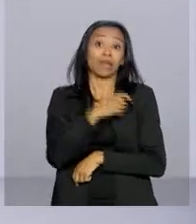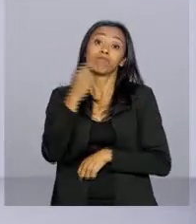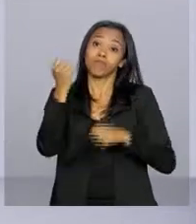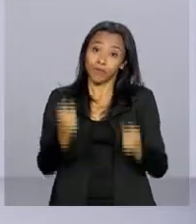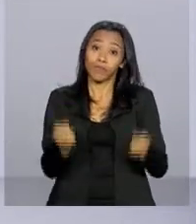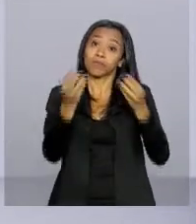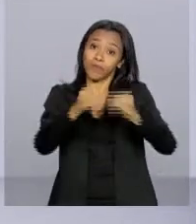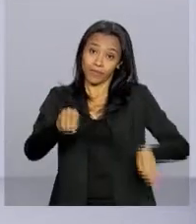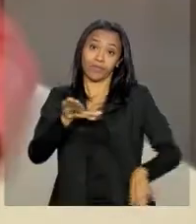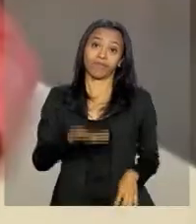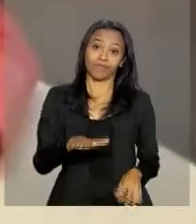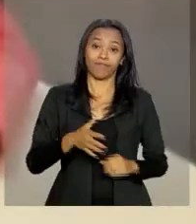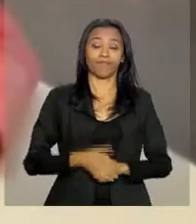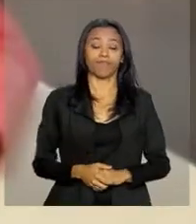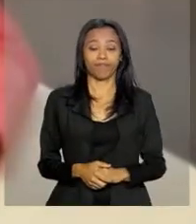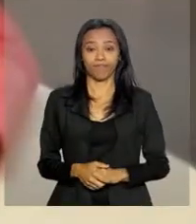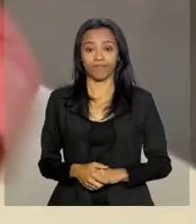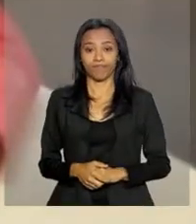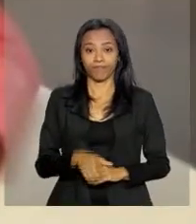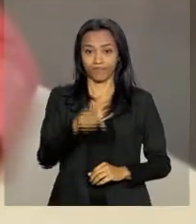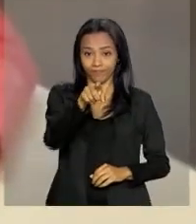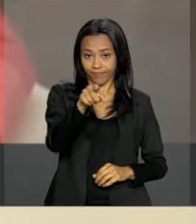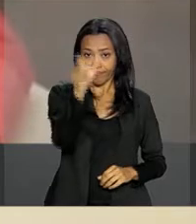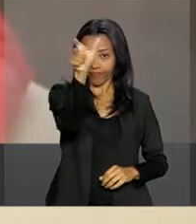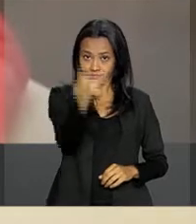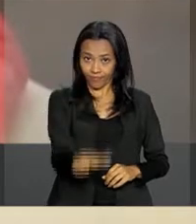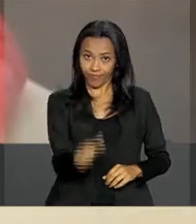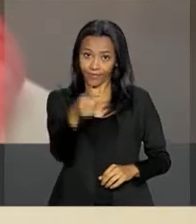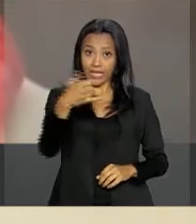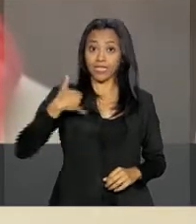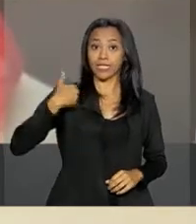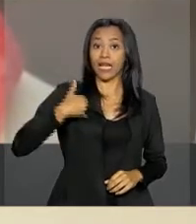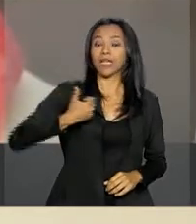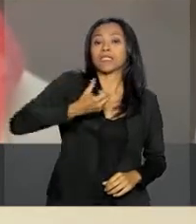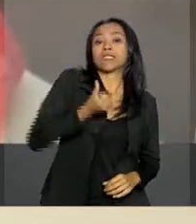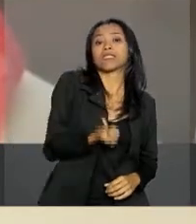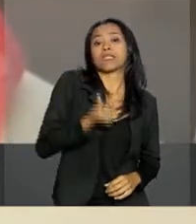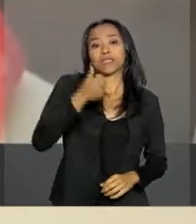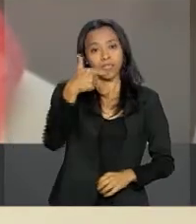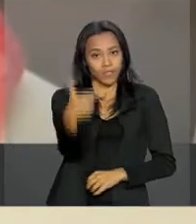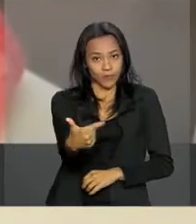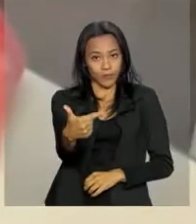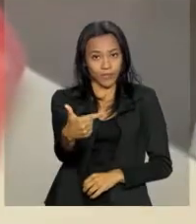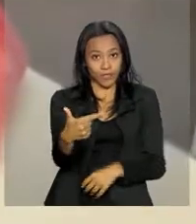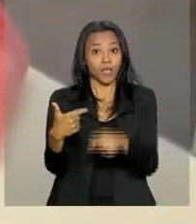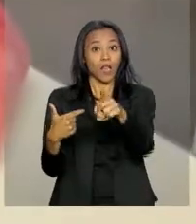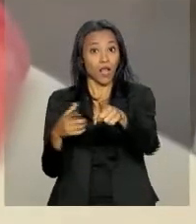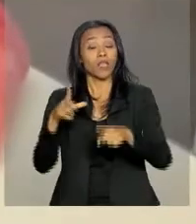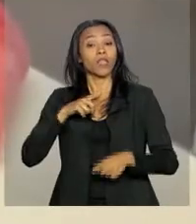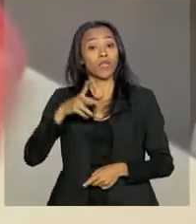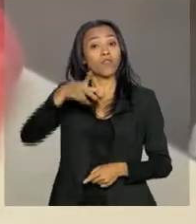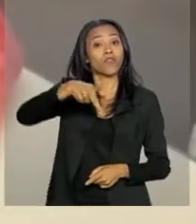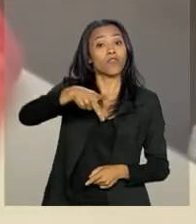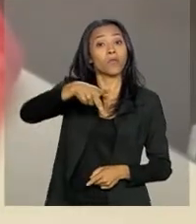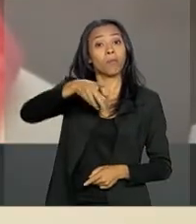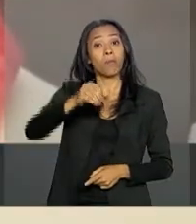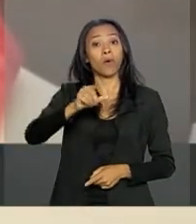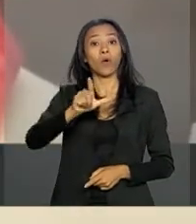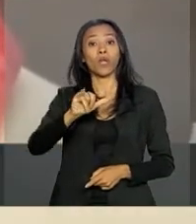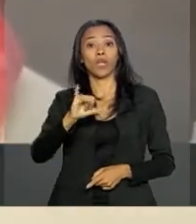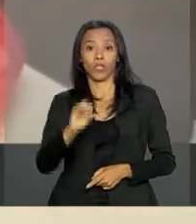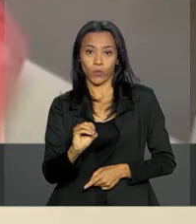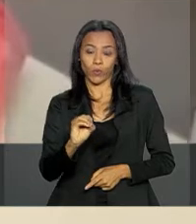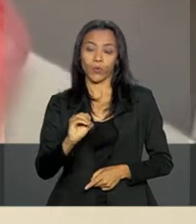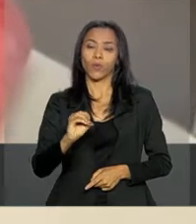prejudicial. Eu estou com 62 anos. Eu tive poliomielite aos